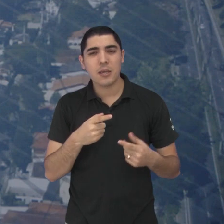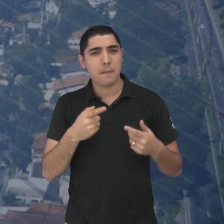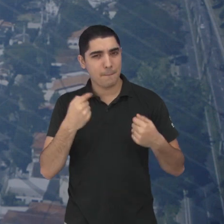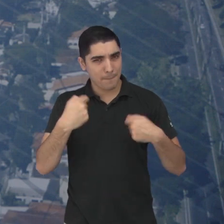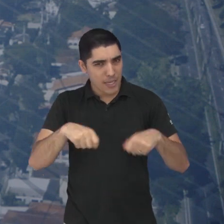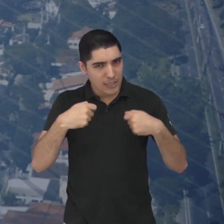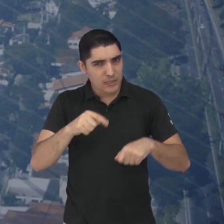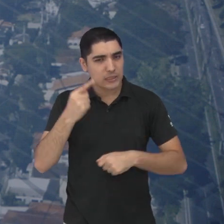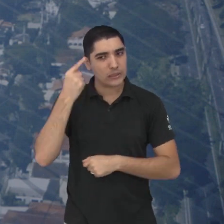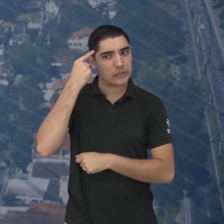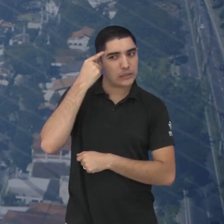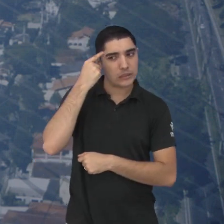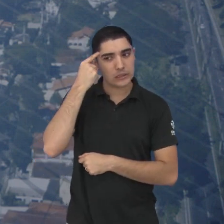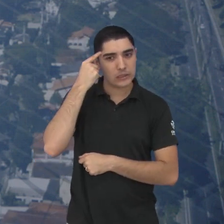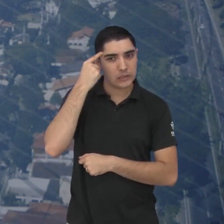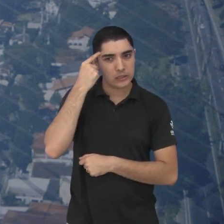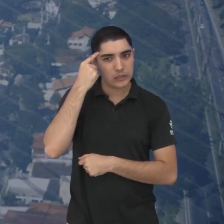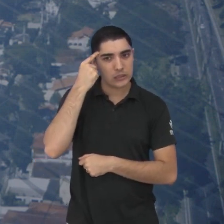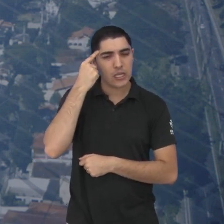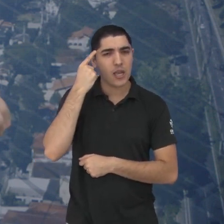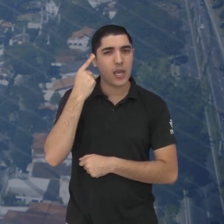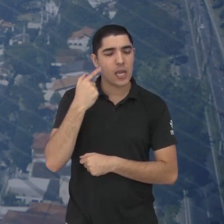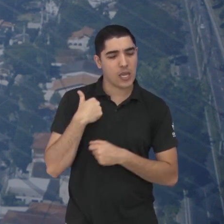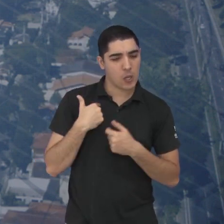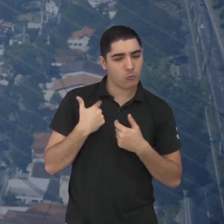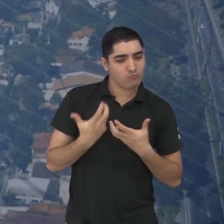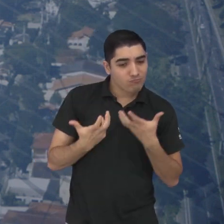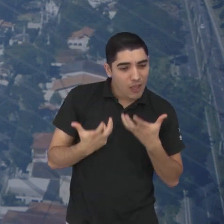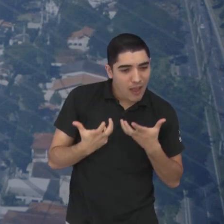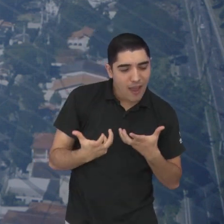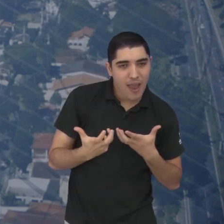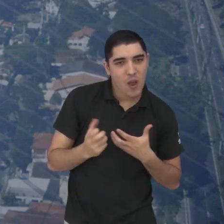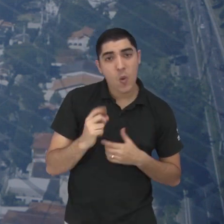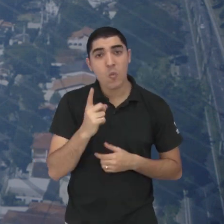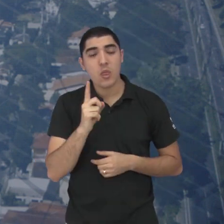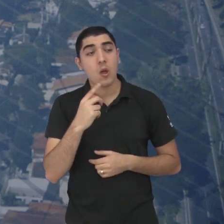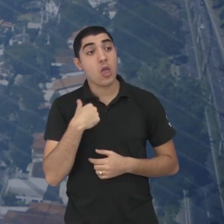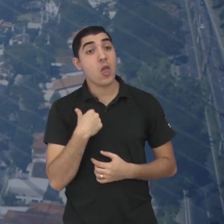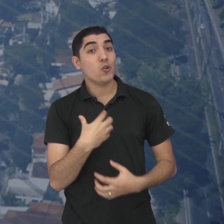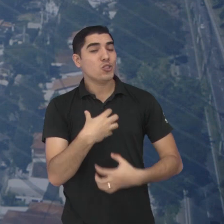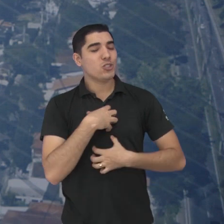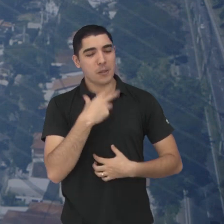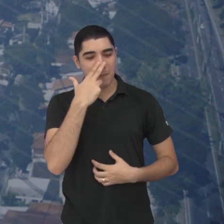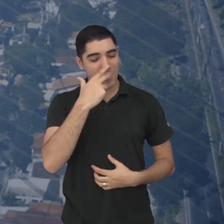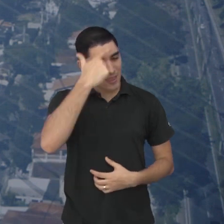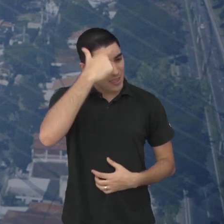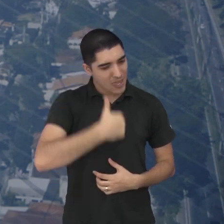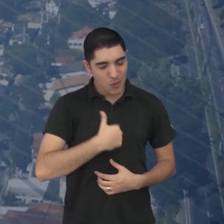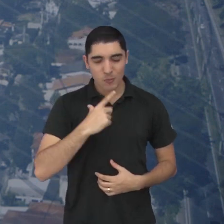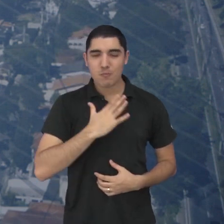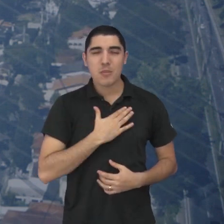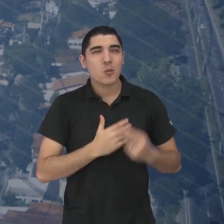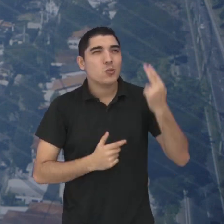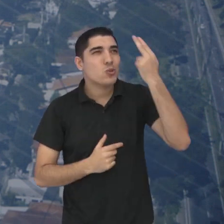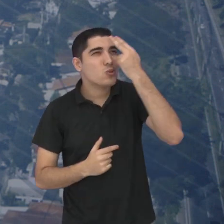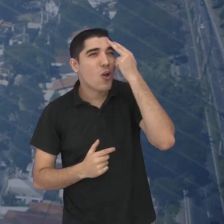É preciso pensar se você realmente tem essa vontade ou é mais uma realização sua, pura, uma coisa